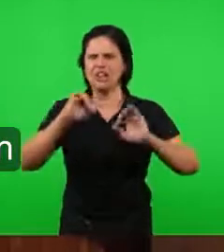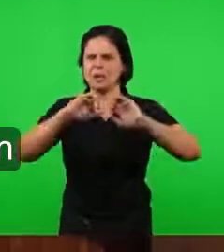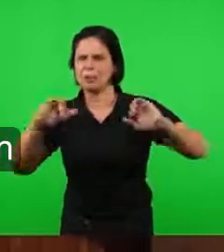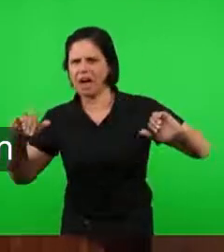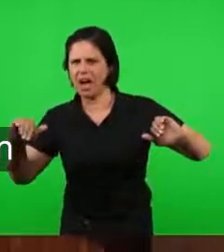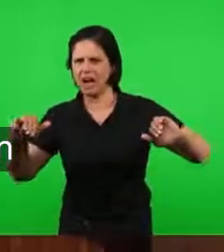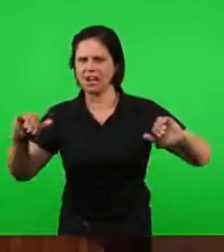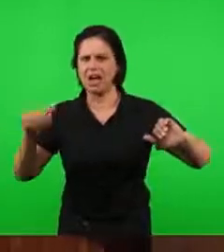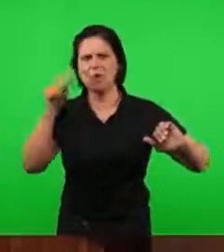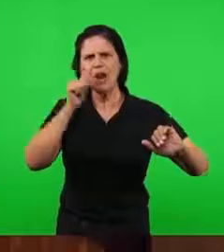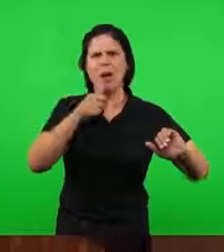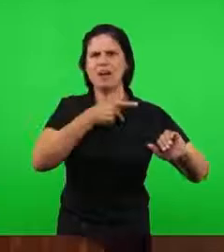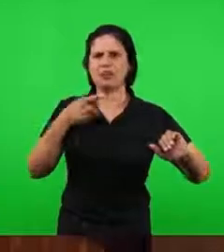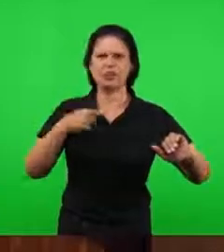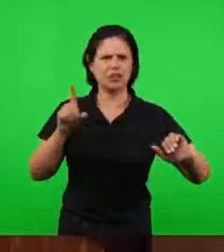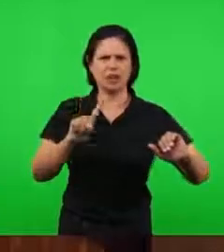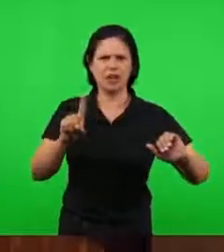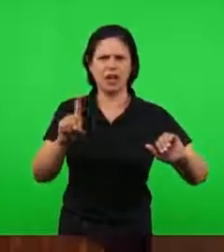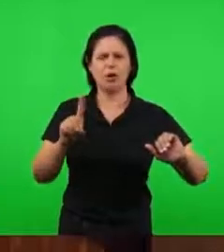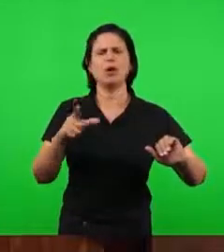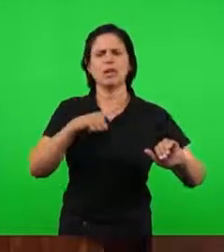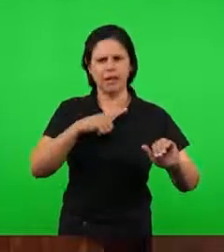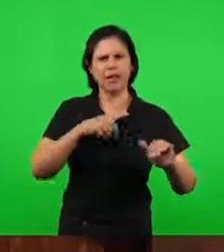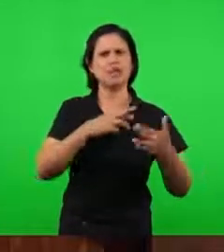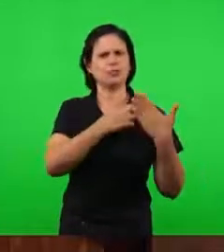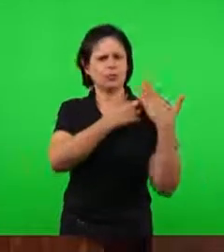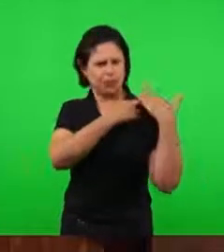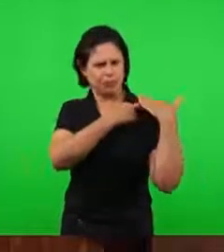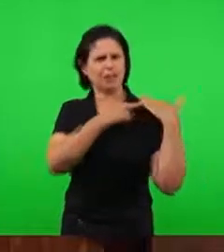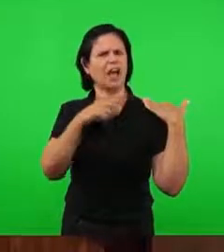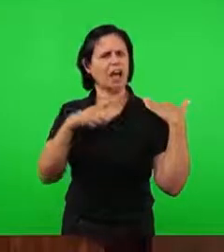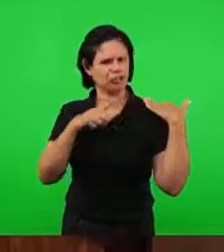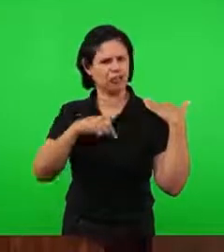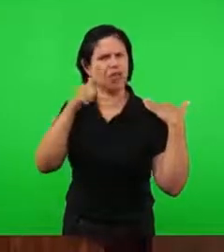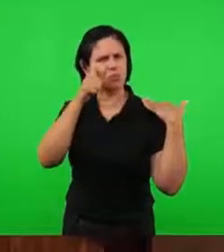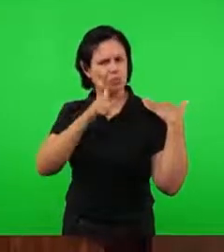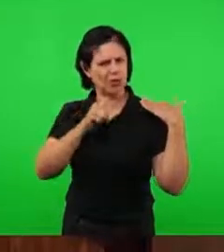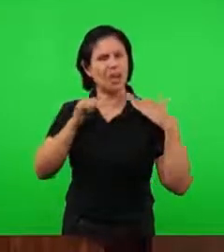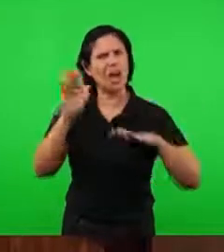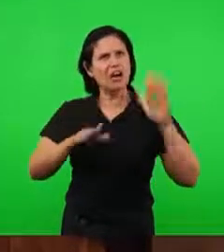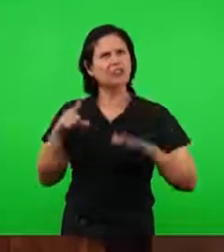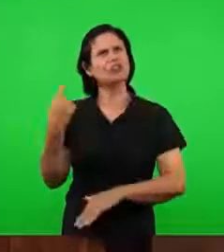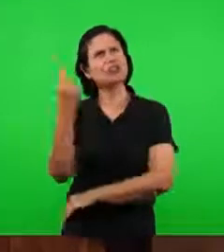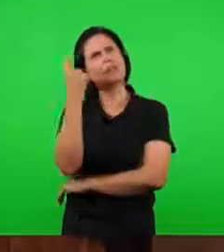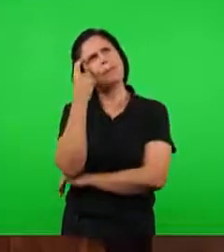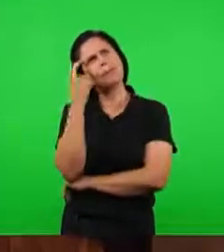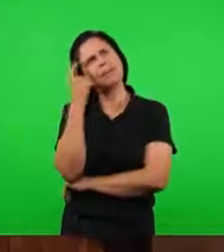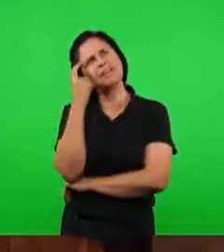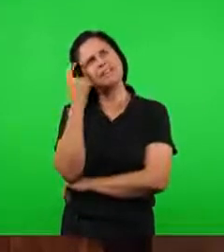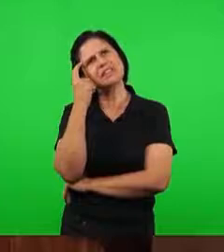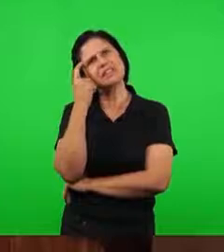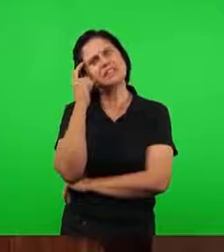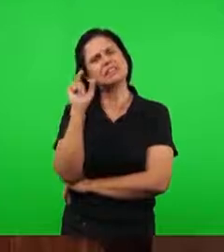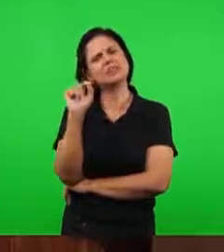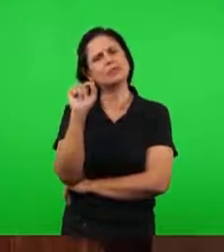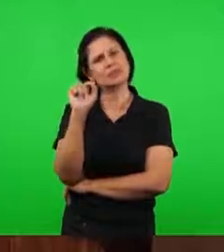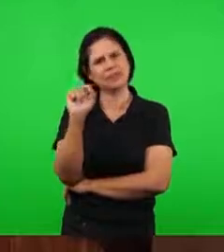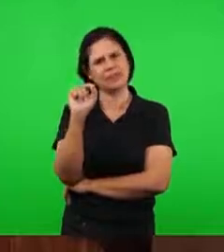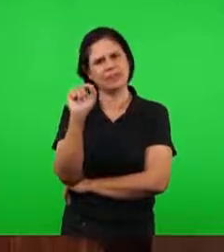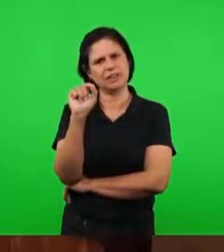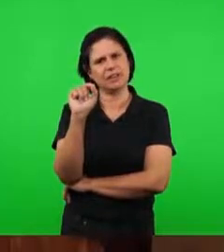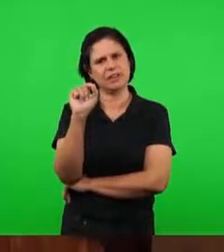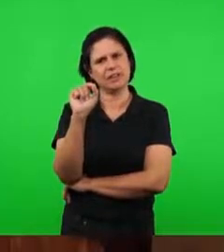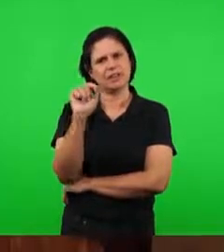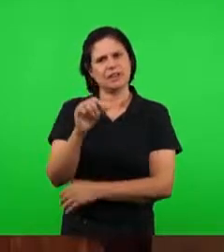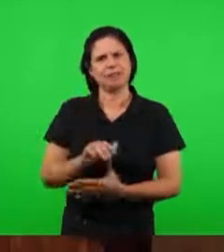Cada um tem o seu papel na casa do Senhor. E às vezes nós estamos pensando que a função,